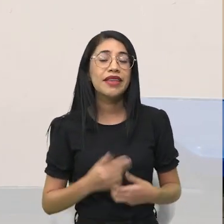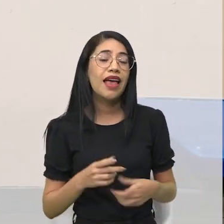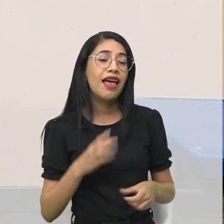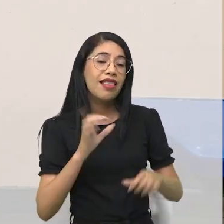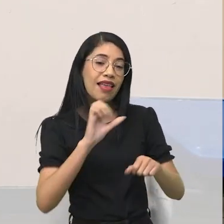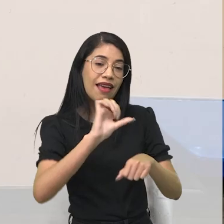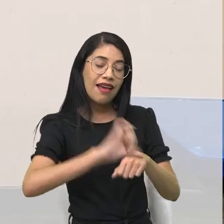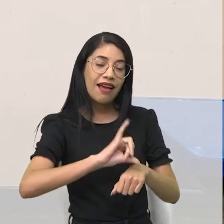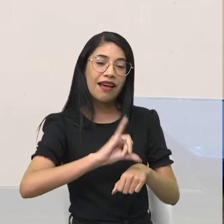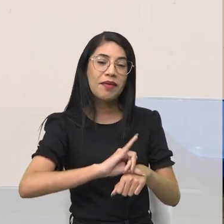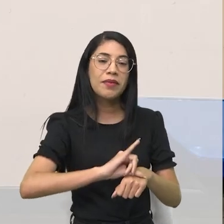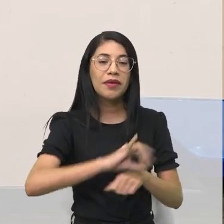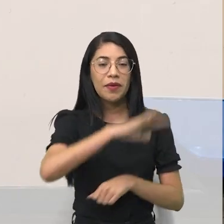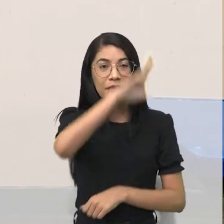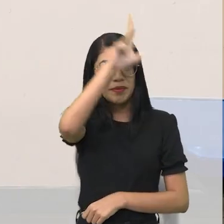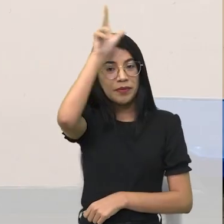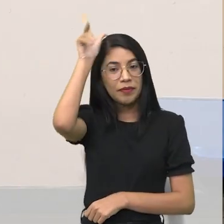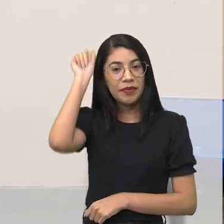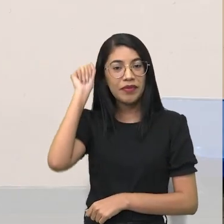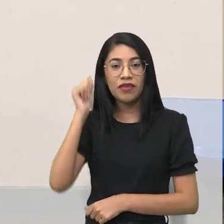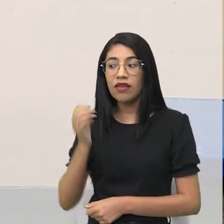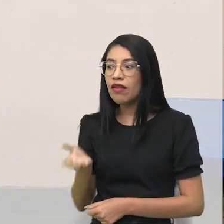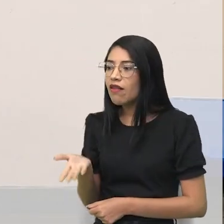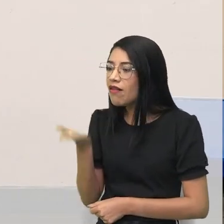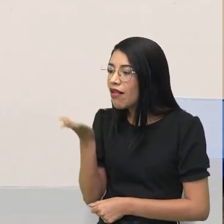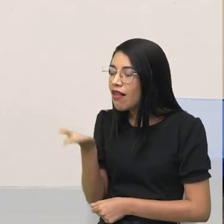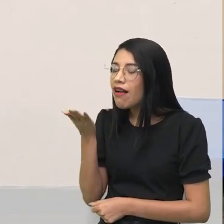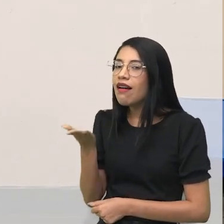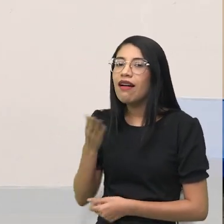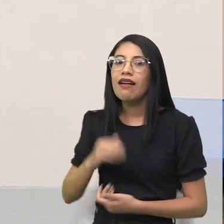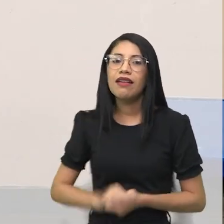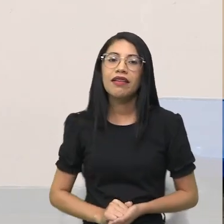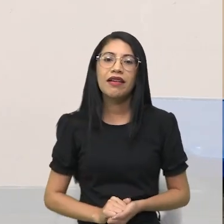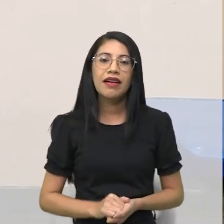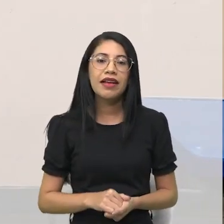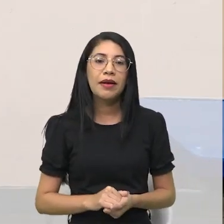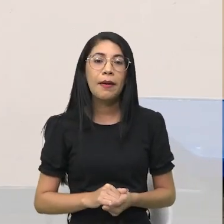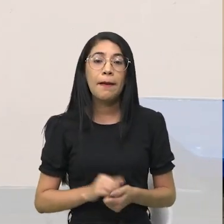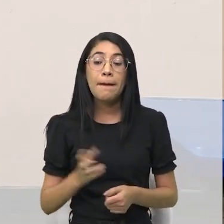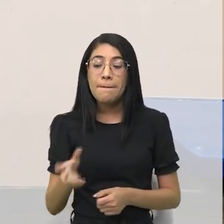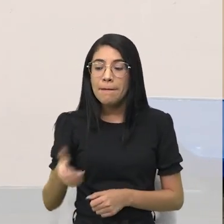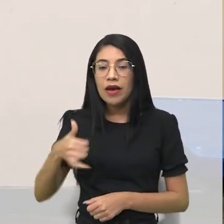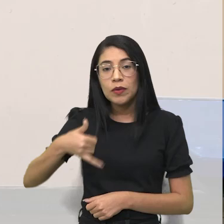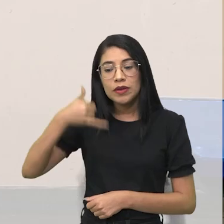é a capital do estado do Amazonas. Fala mais alto. É, eu tô sendo lá pra ler.